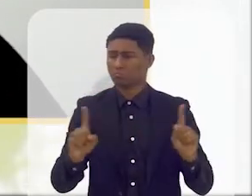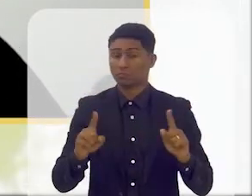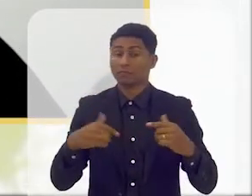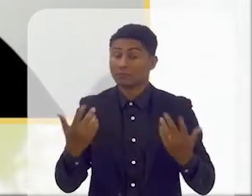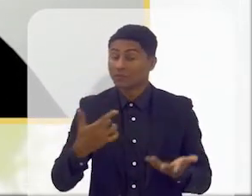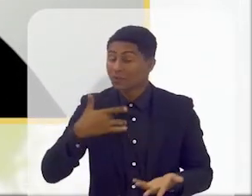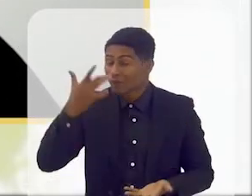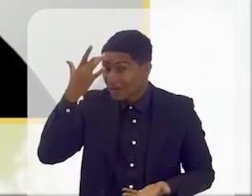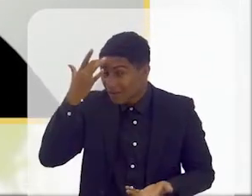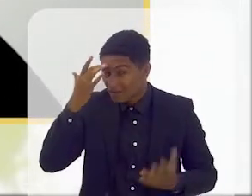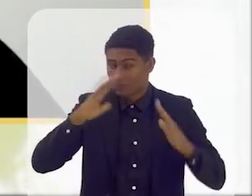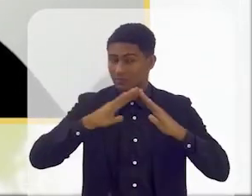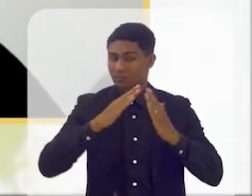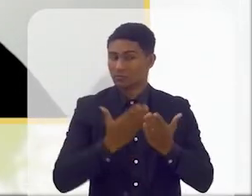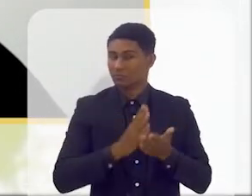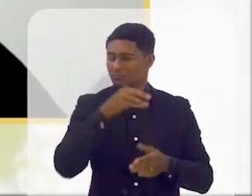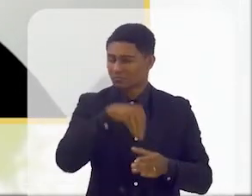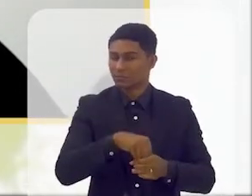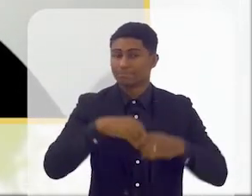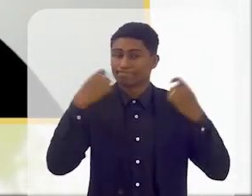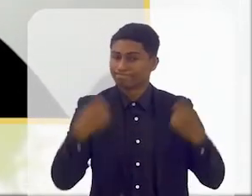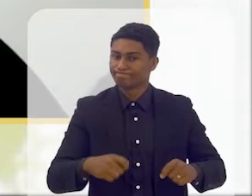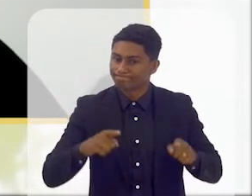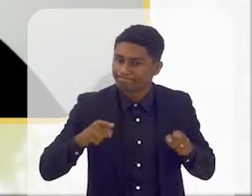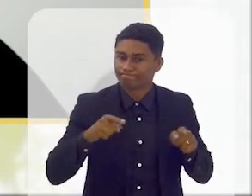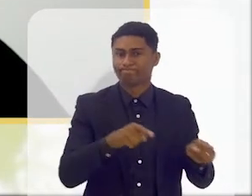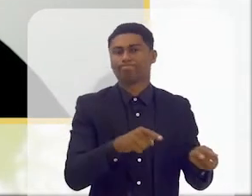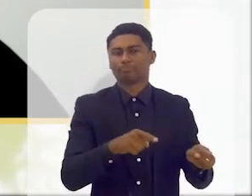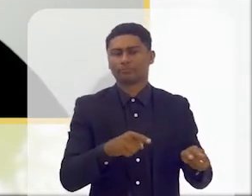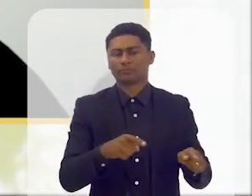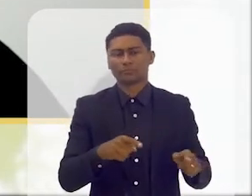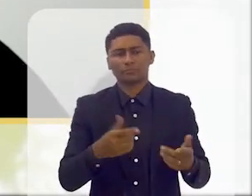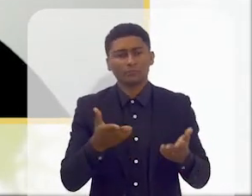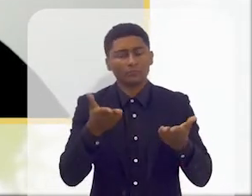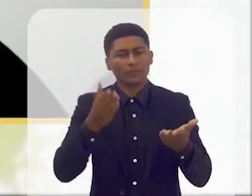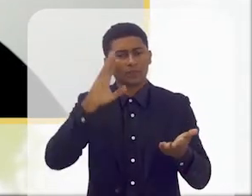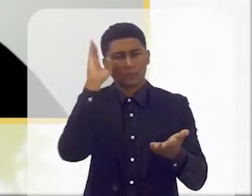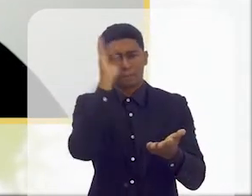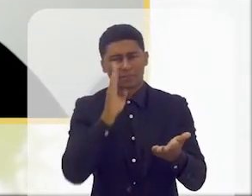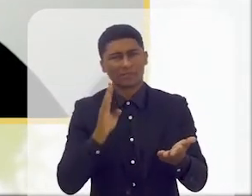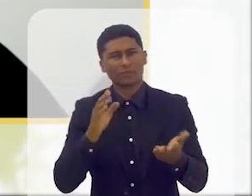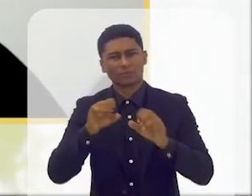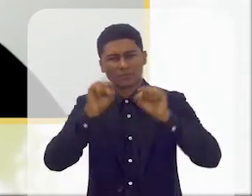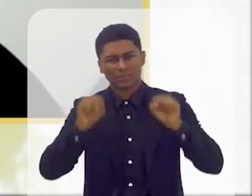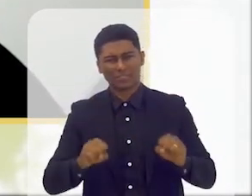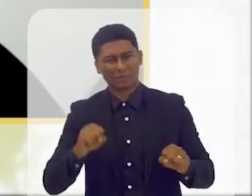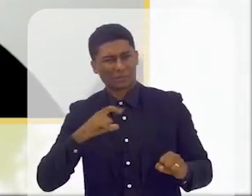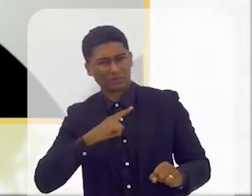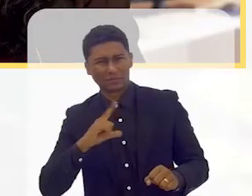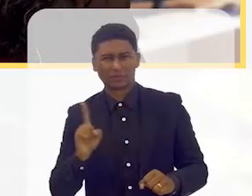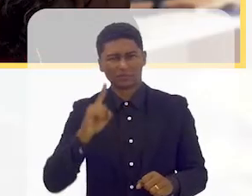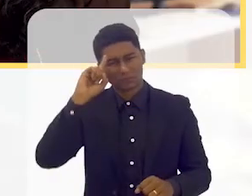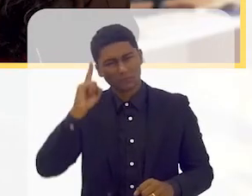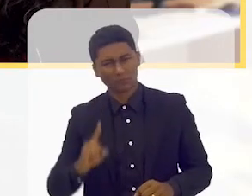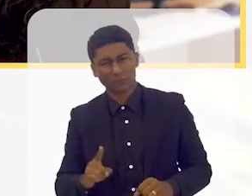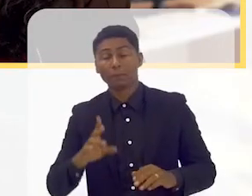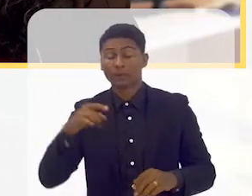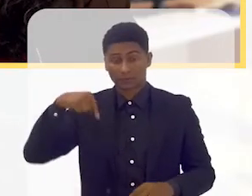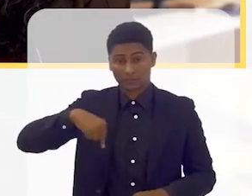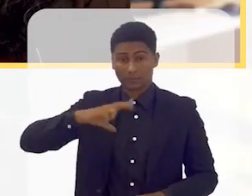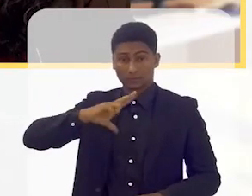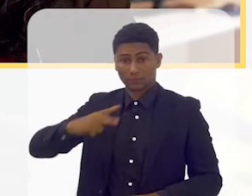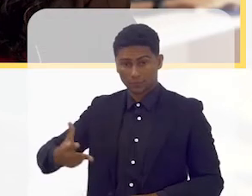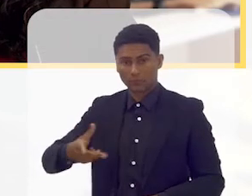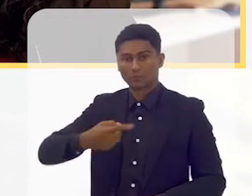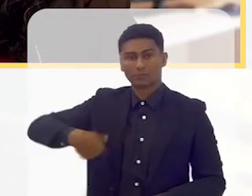é na escola que tínhamos que começar, eu não sei se o Brasil tem um sistema, mas eu costumo fazer uma comparação, nós em